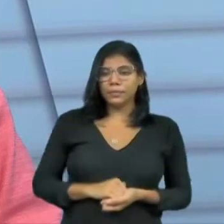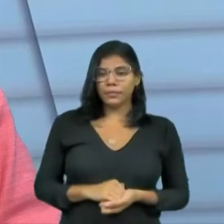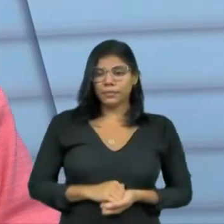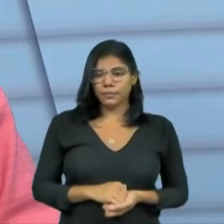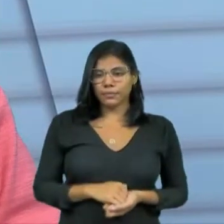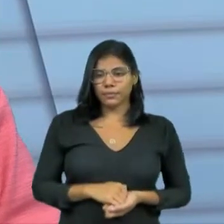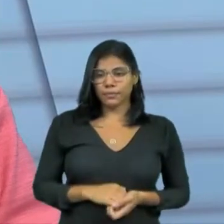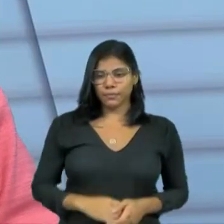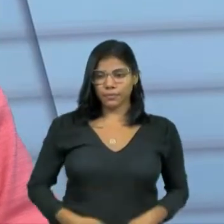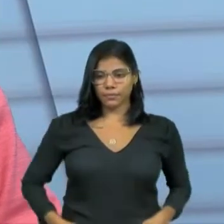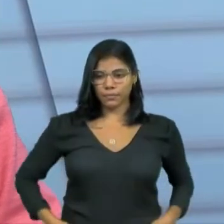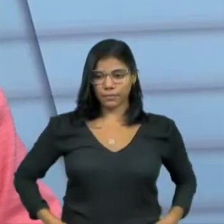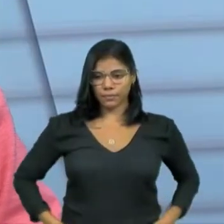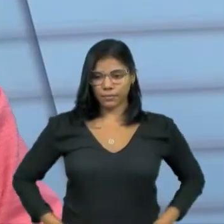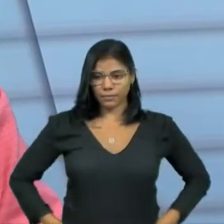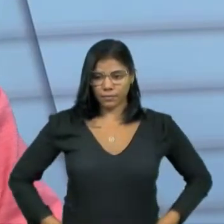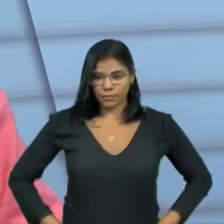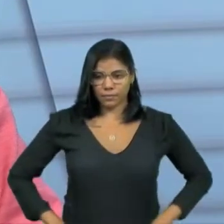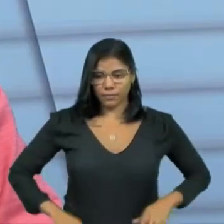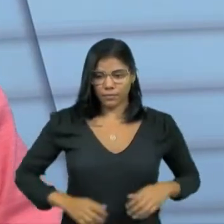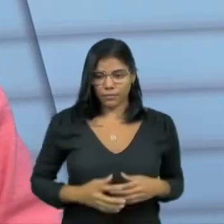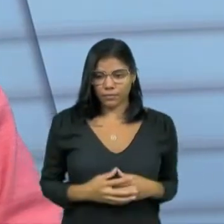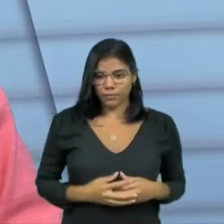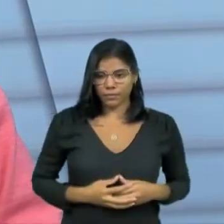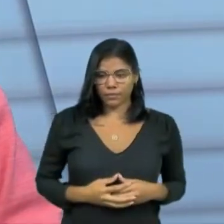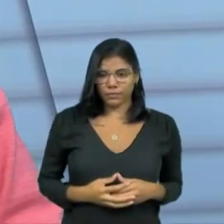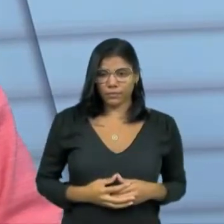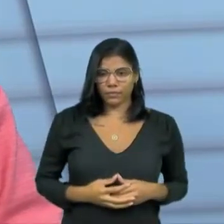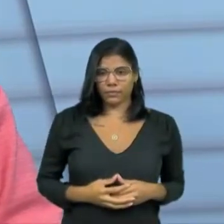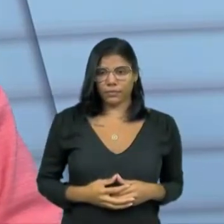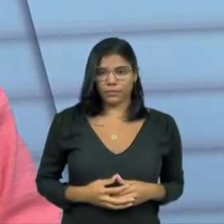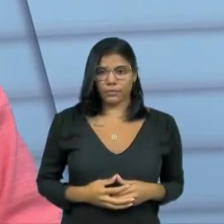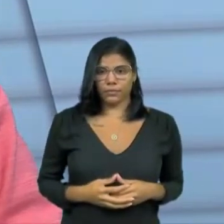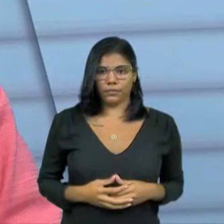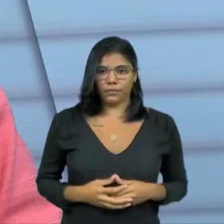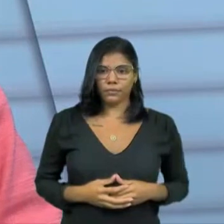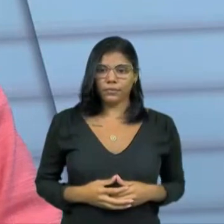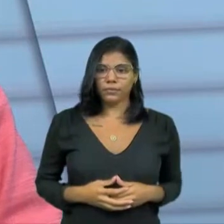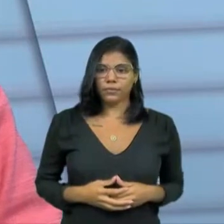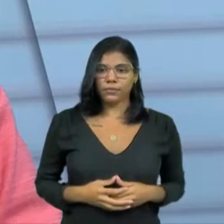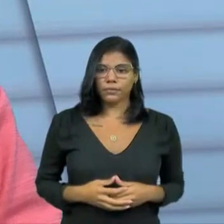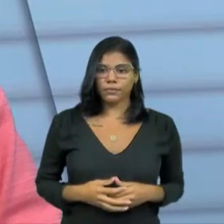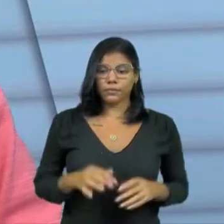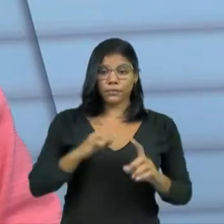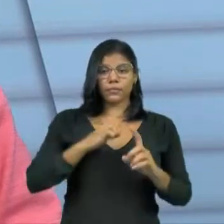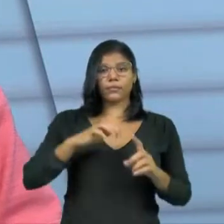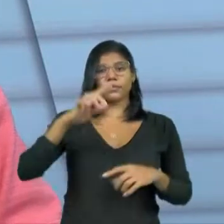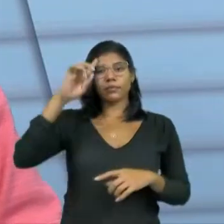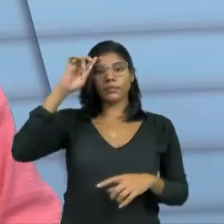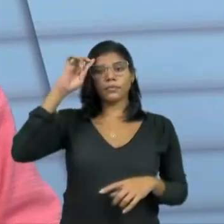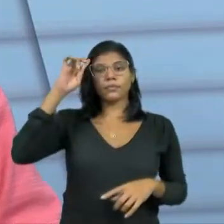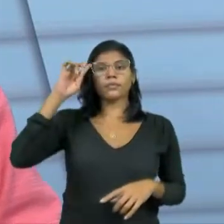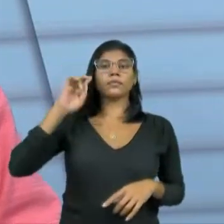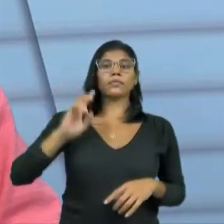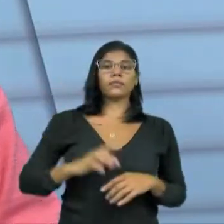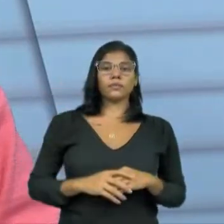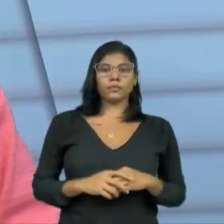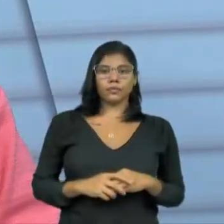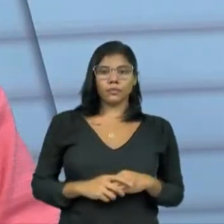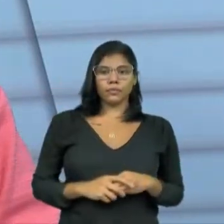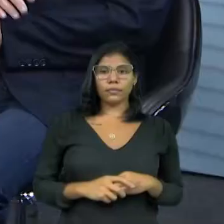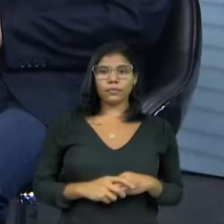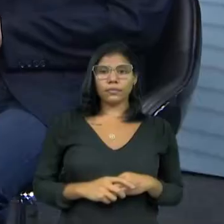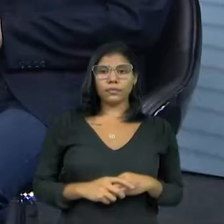suas postagens, enviando as suas mídias, os seus santinhos virtuais. Os santinhos